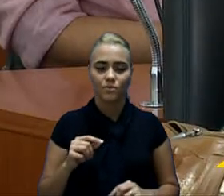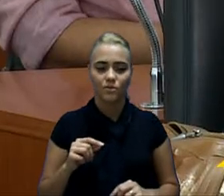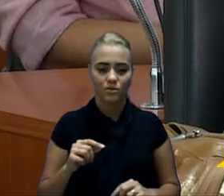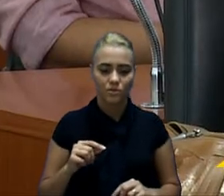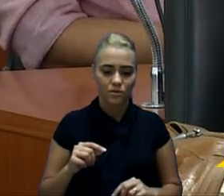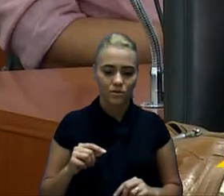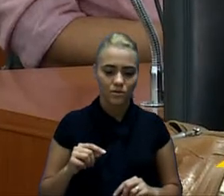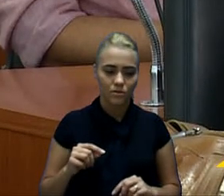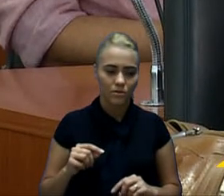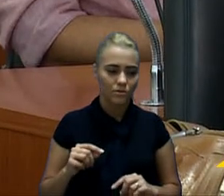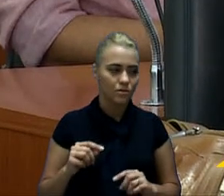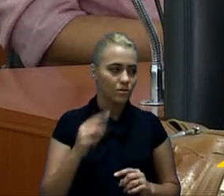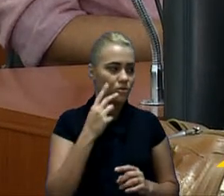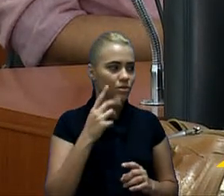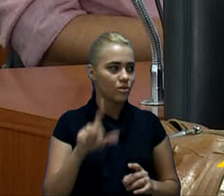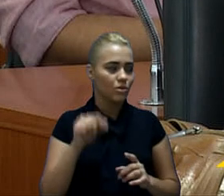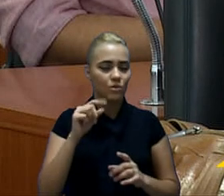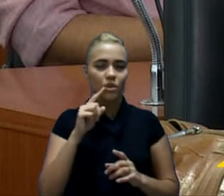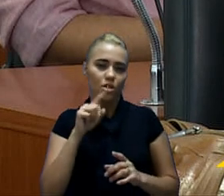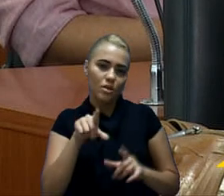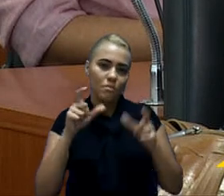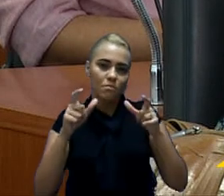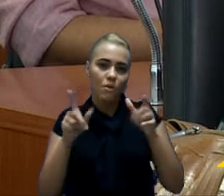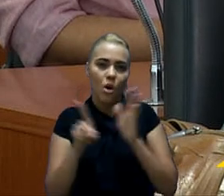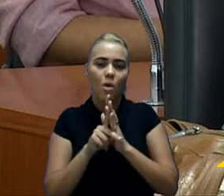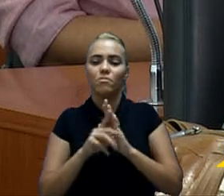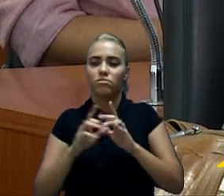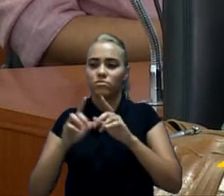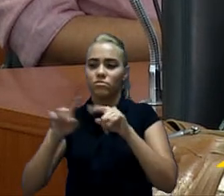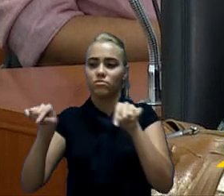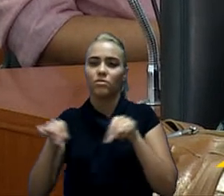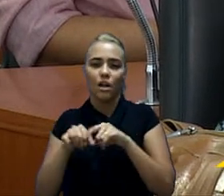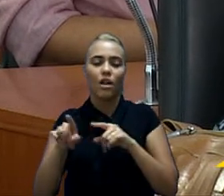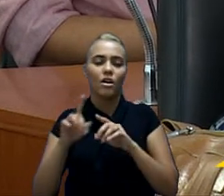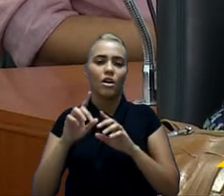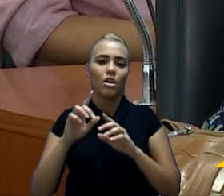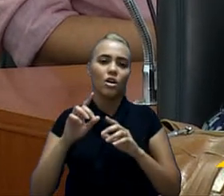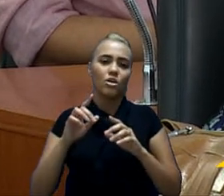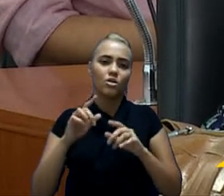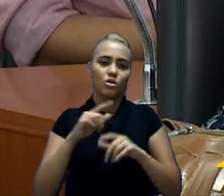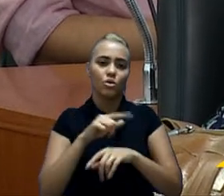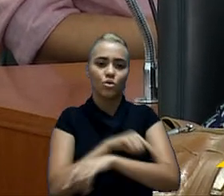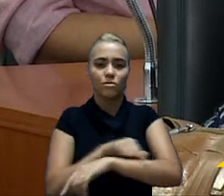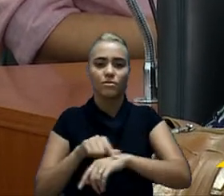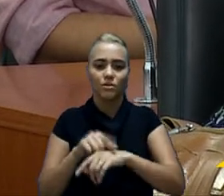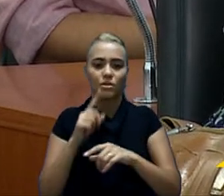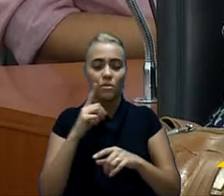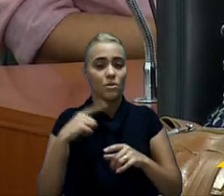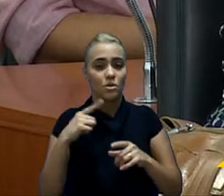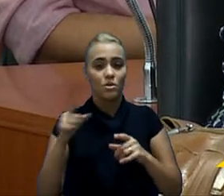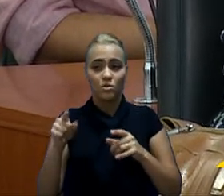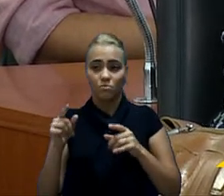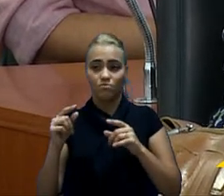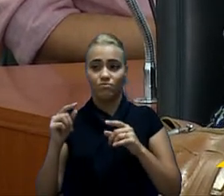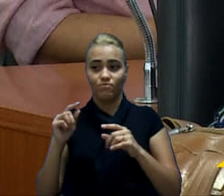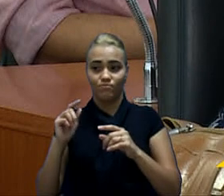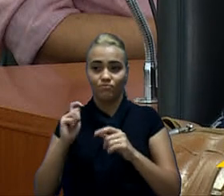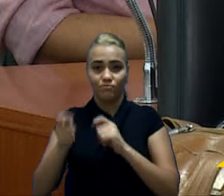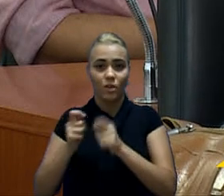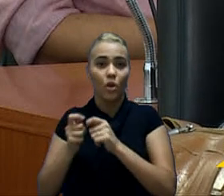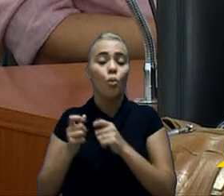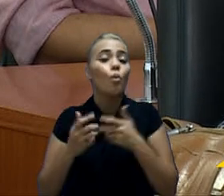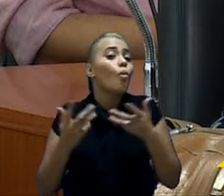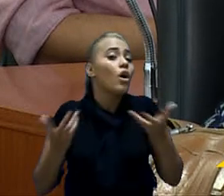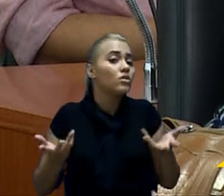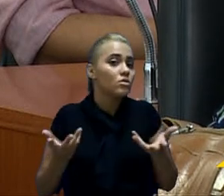e a seleção da área da educação. Tem uma necessidade imensa de reposição. Isso vai acontecer? E quando?